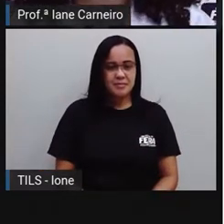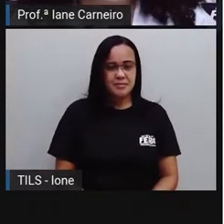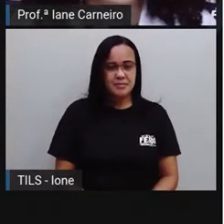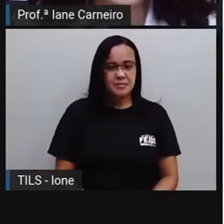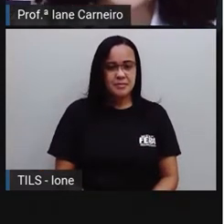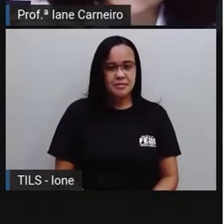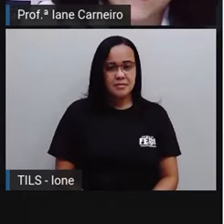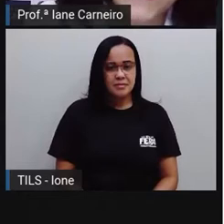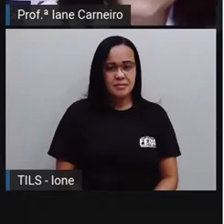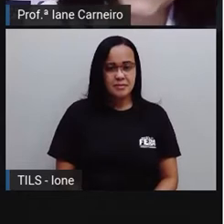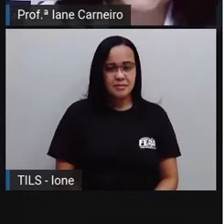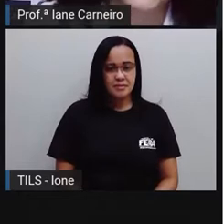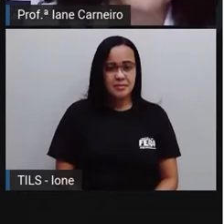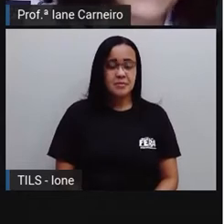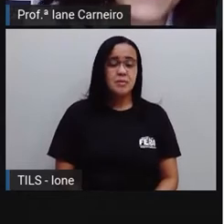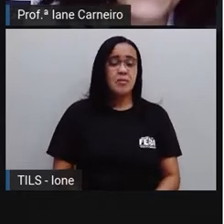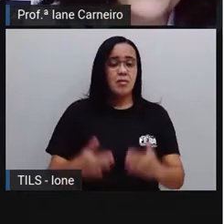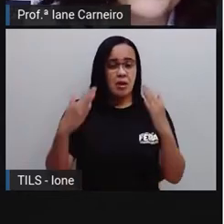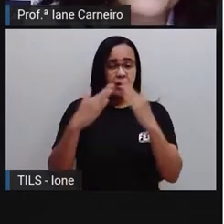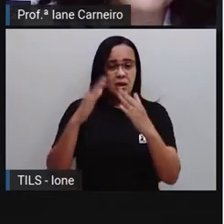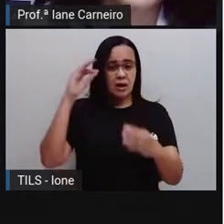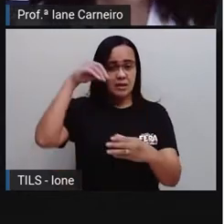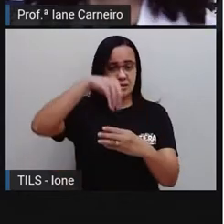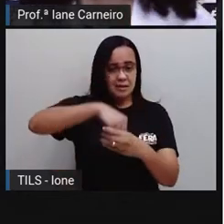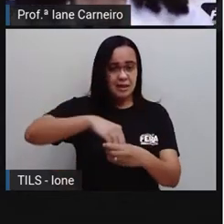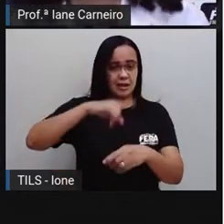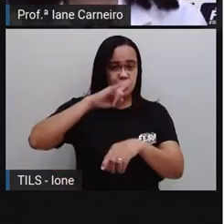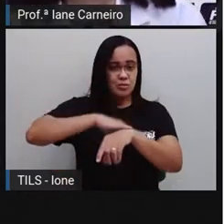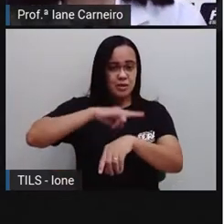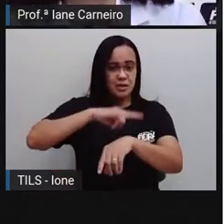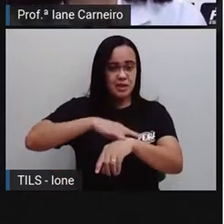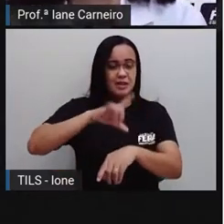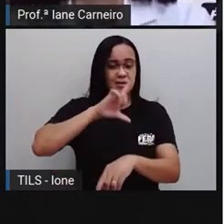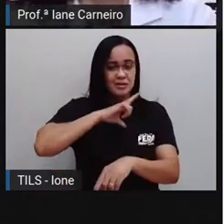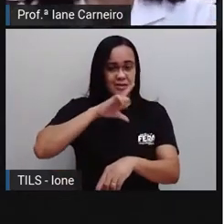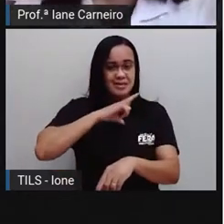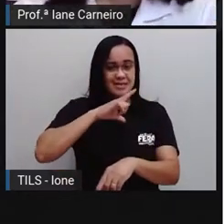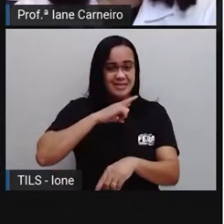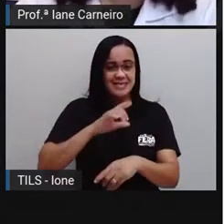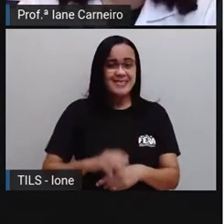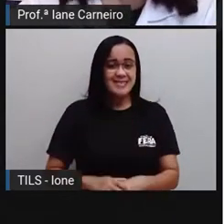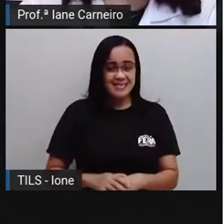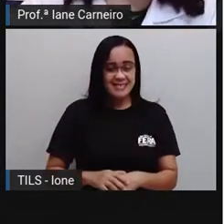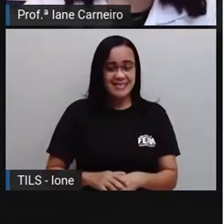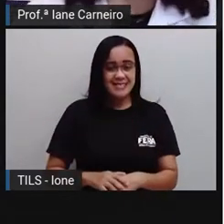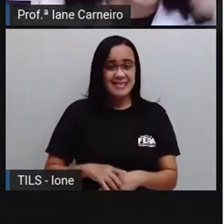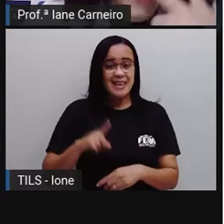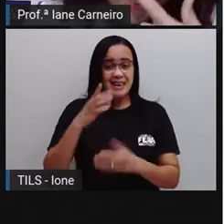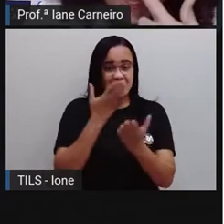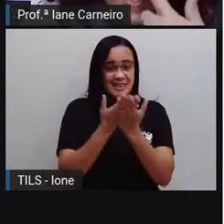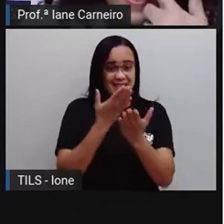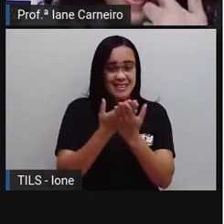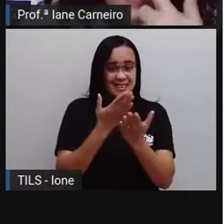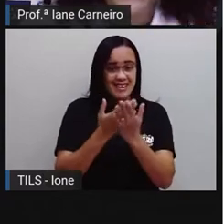Dentro da casa, tem banheiro. E no meio da aula, tem recreio.